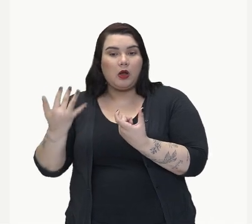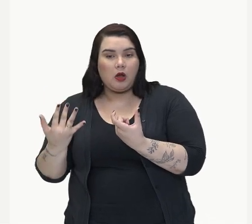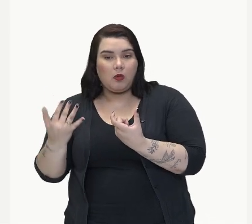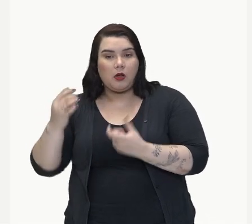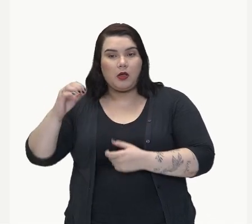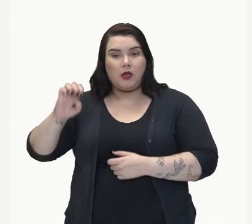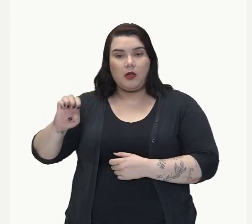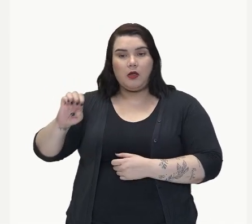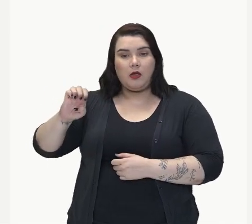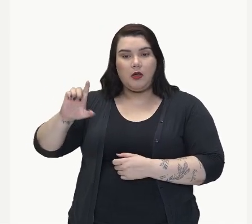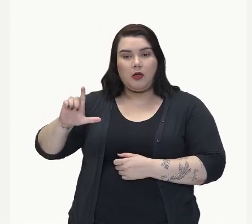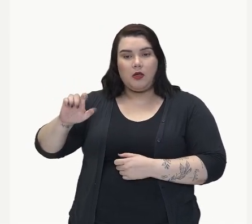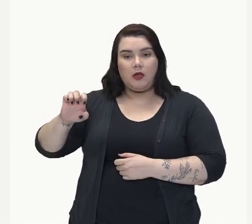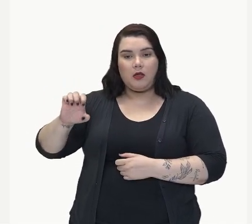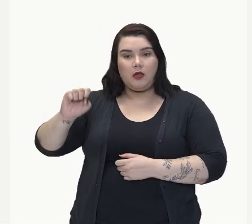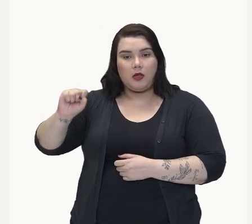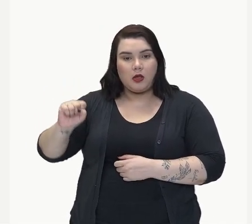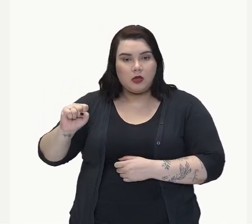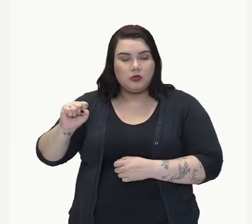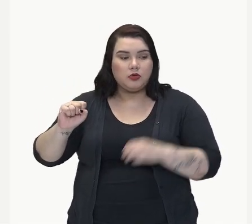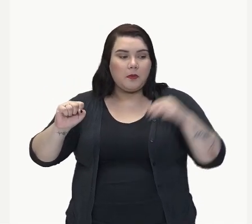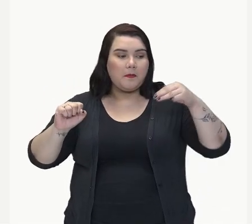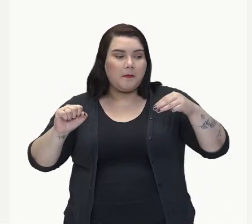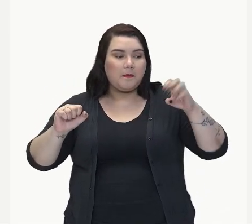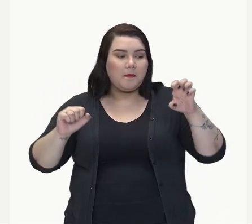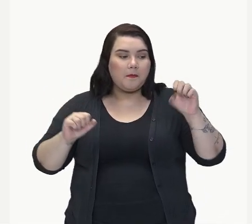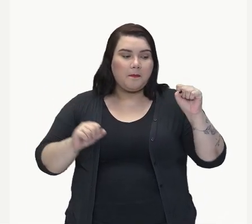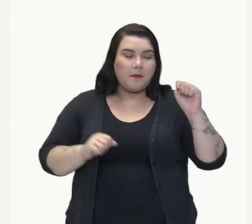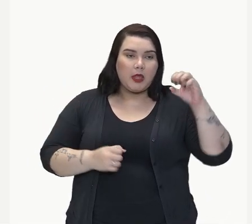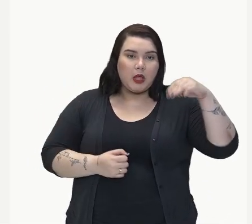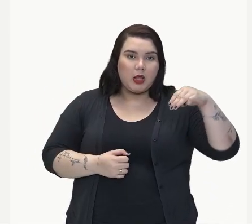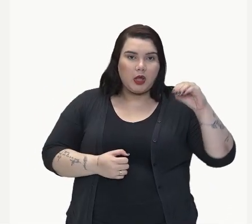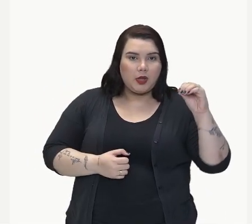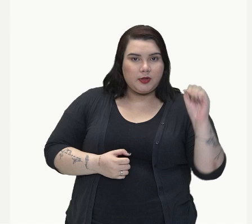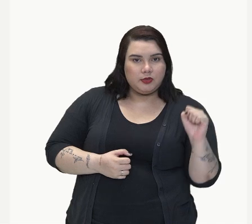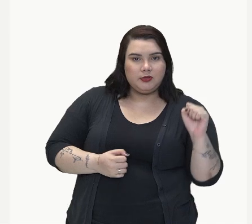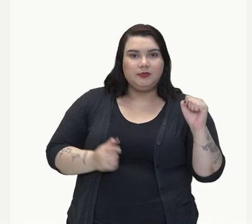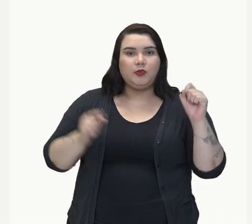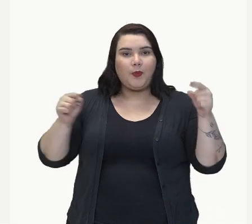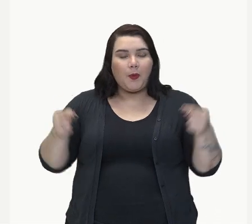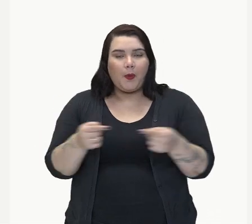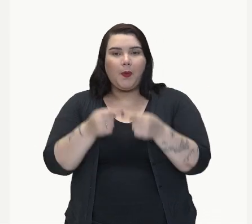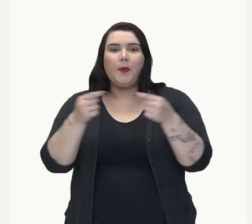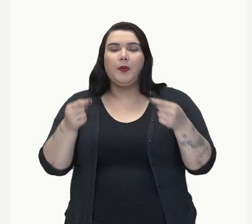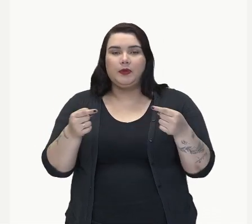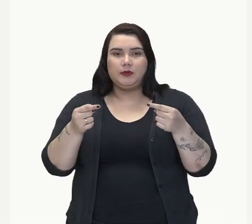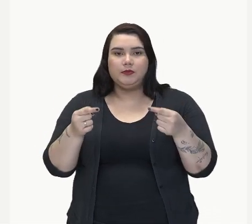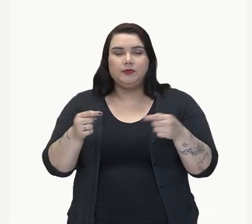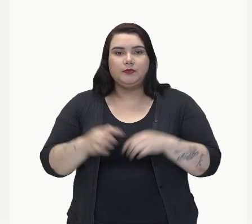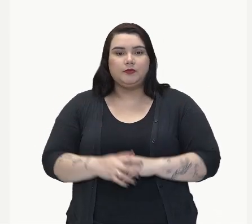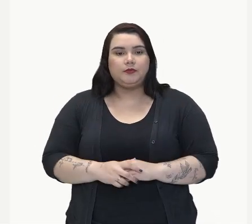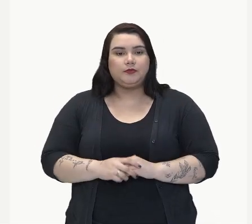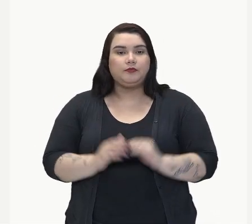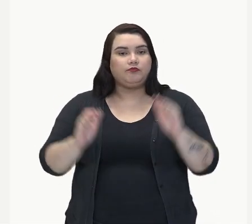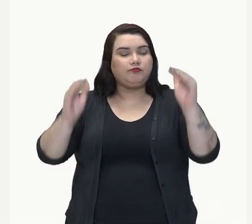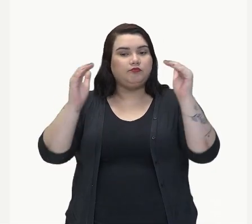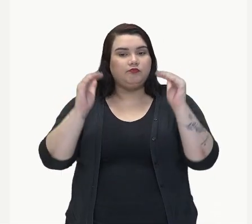Eles mesmos disseram isso. Já aqui,